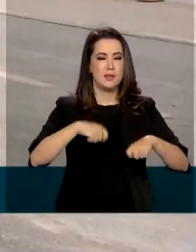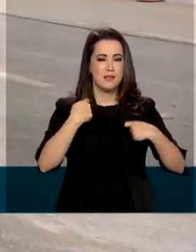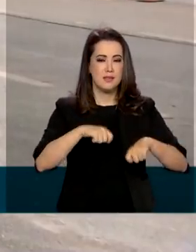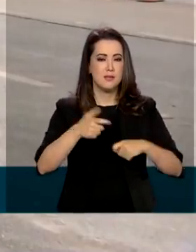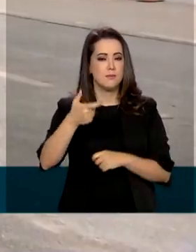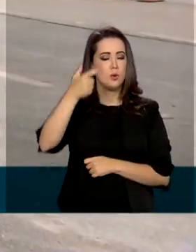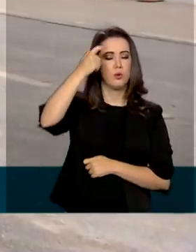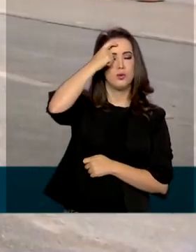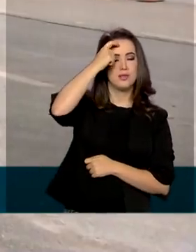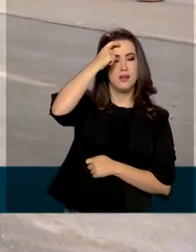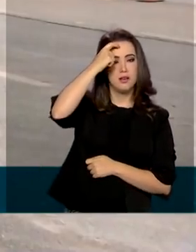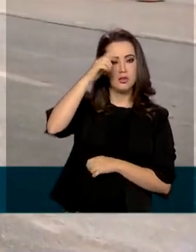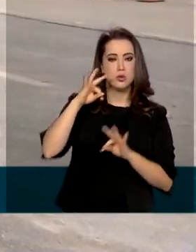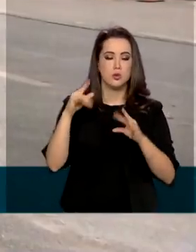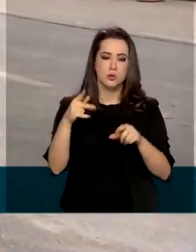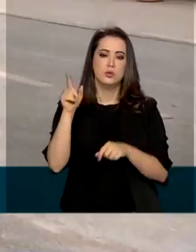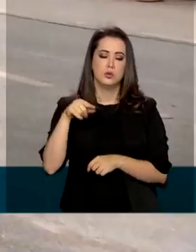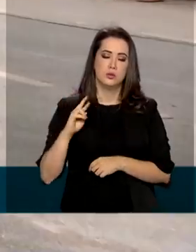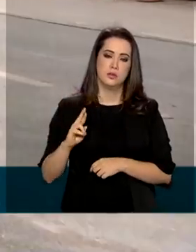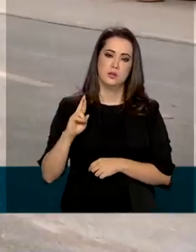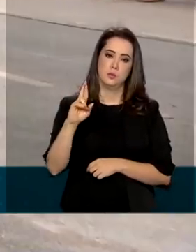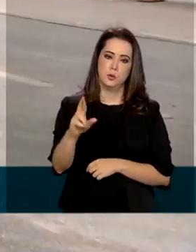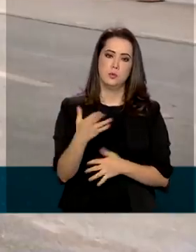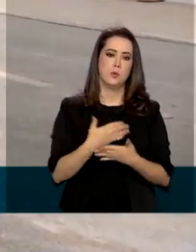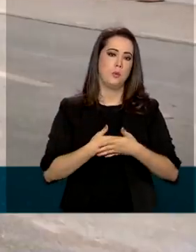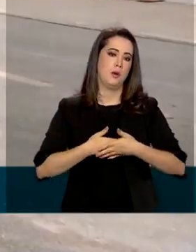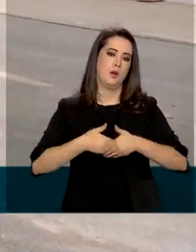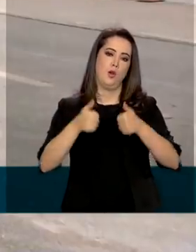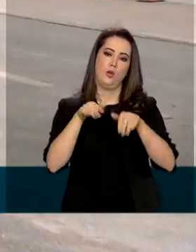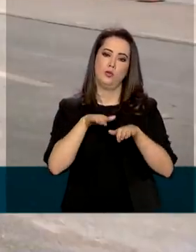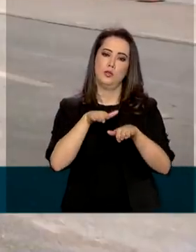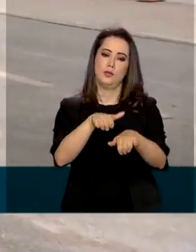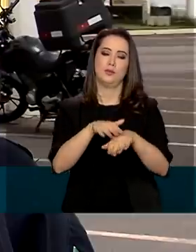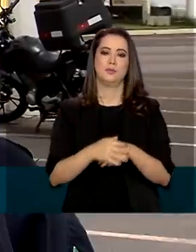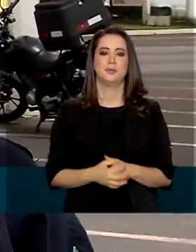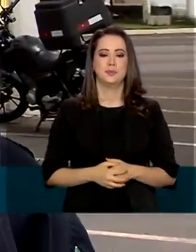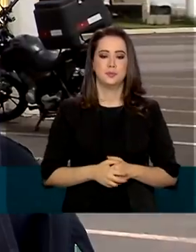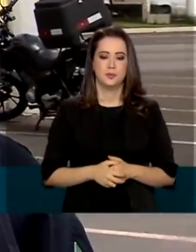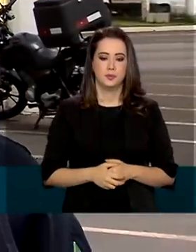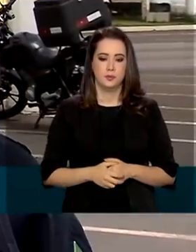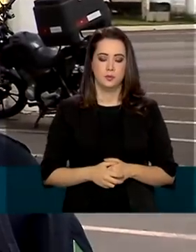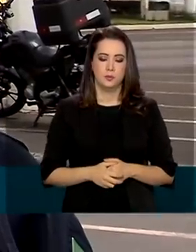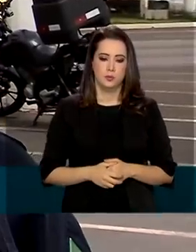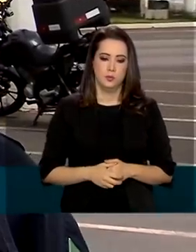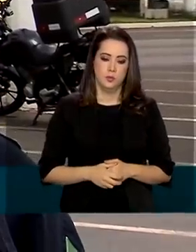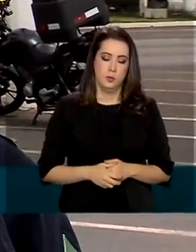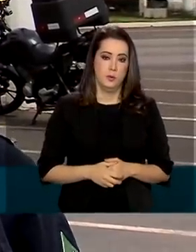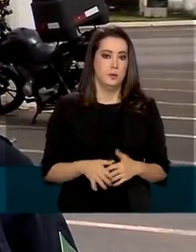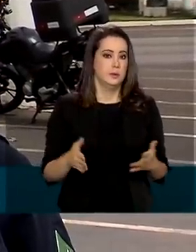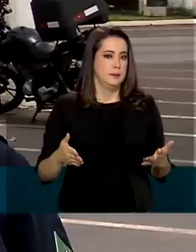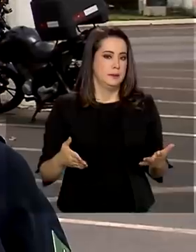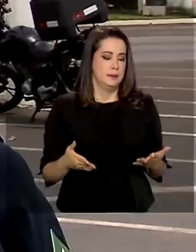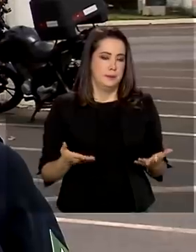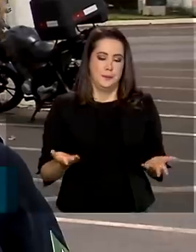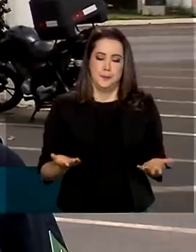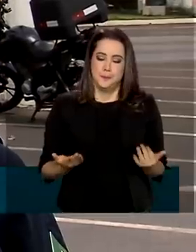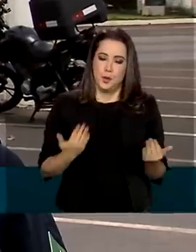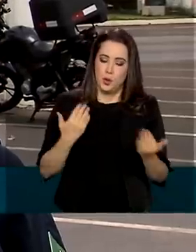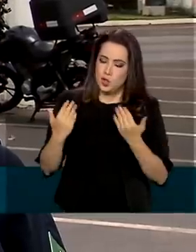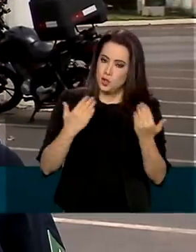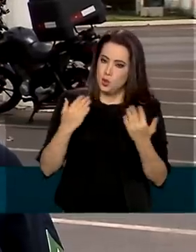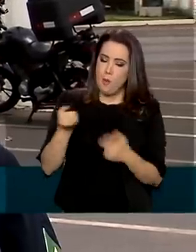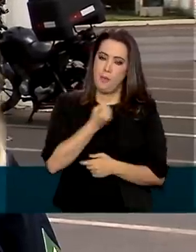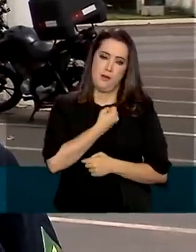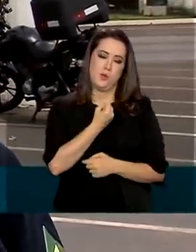e de que todos são responsáveis por um trânsito seguro. Quando a gente vai avaliar os números de